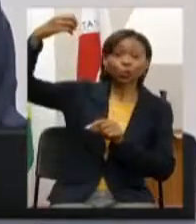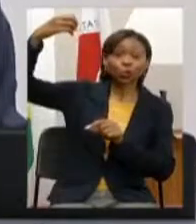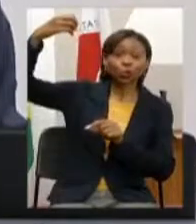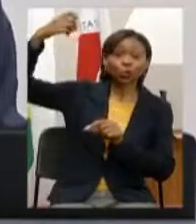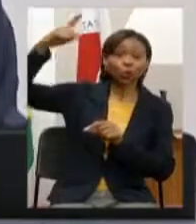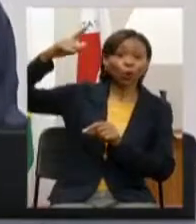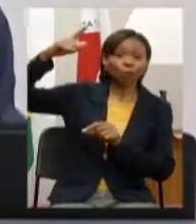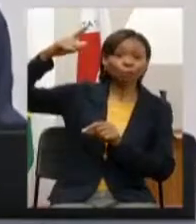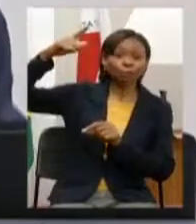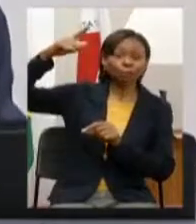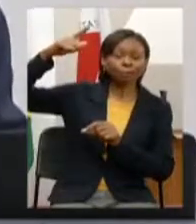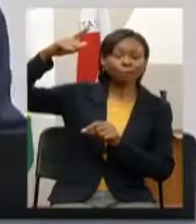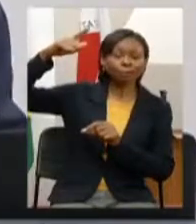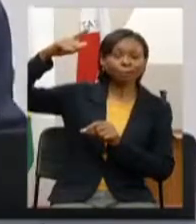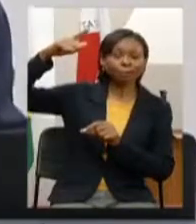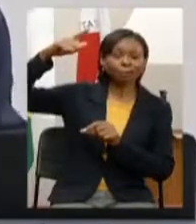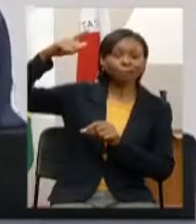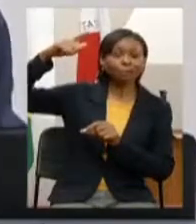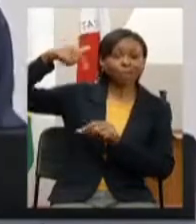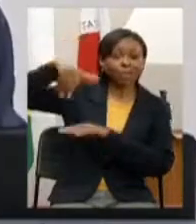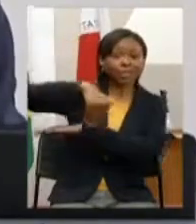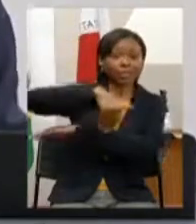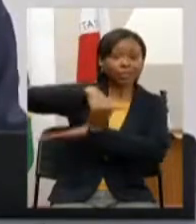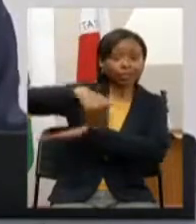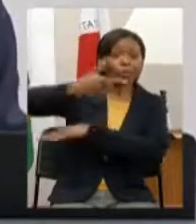exemplo essas ideias já saíram aqui várias